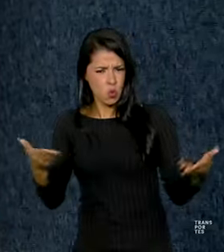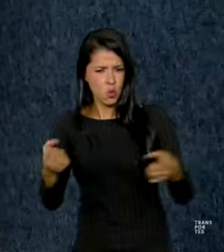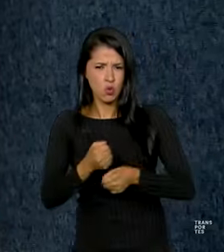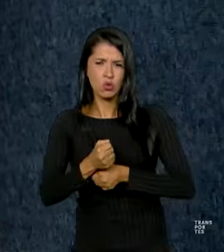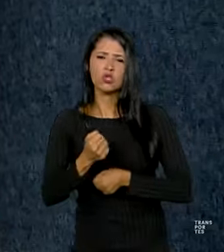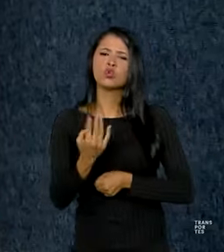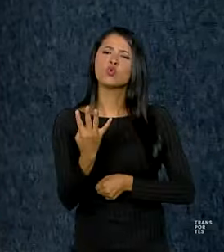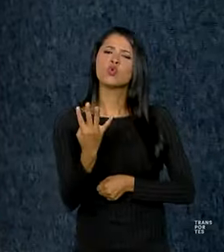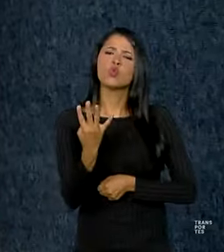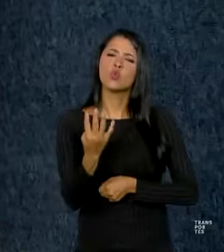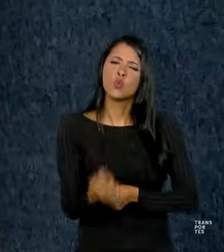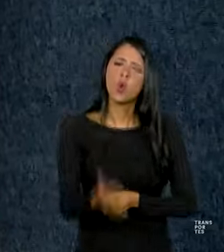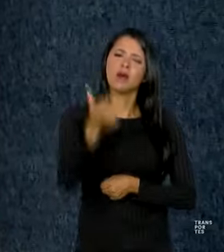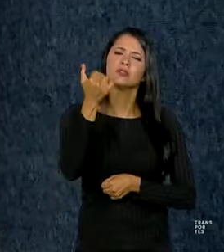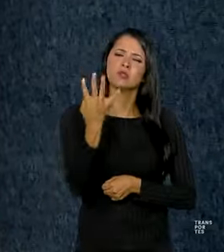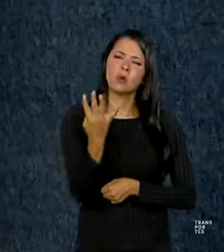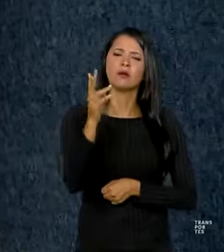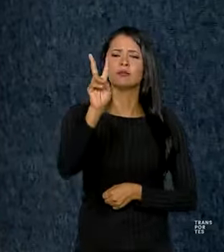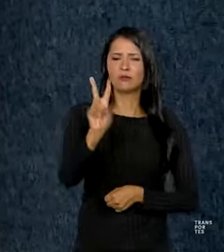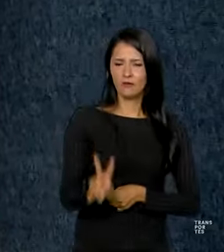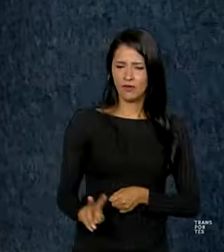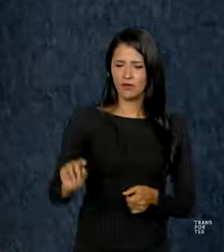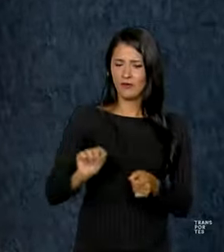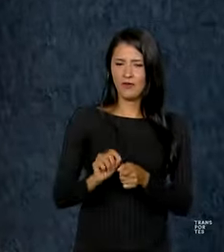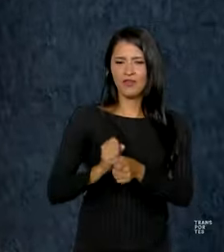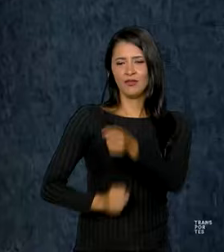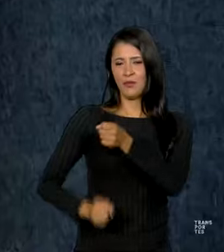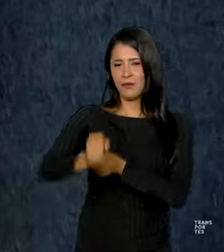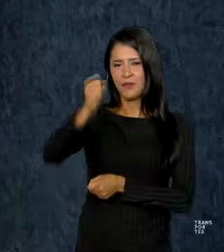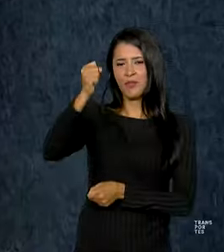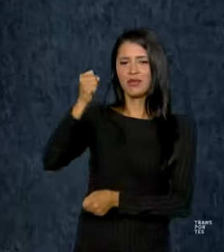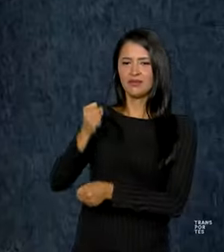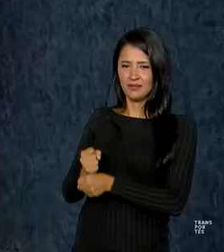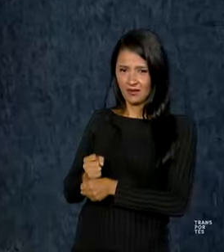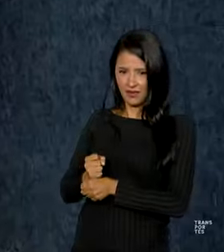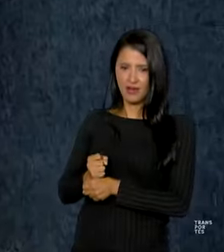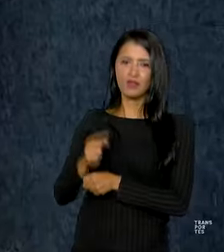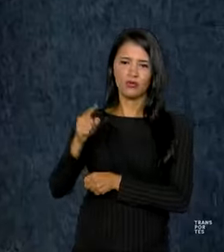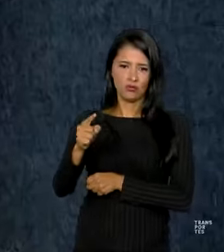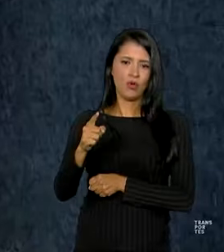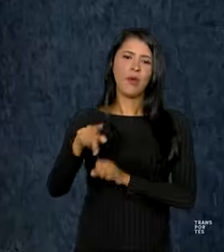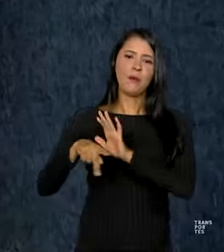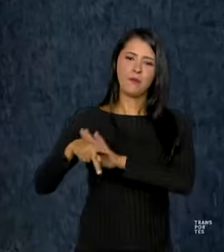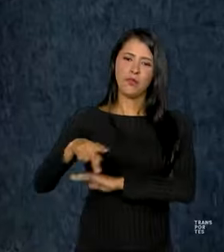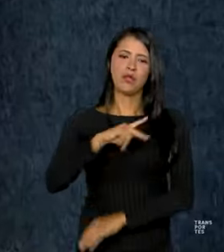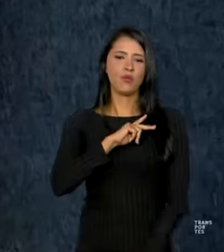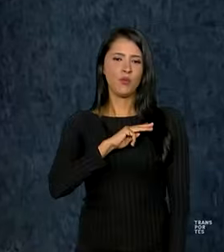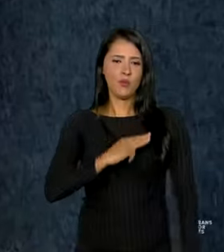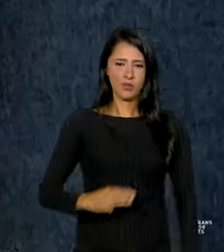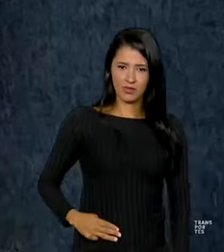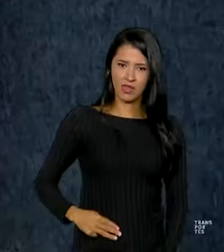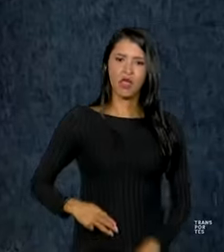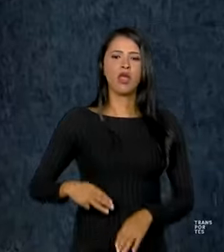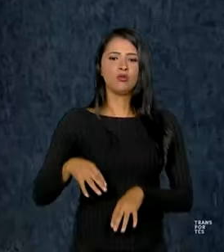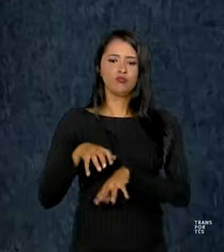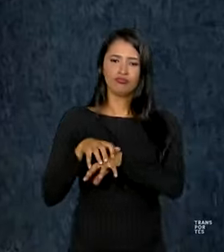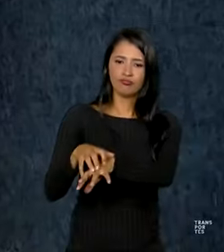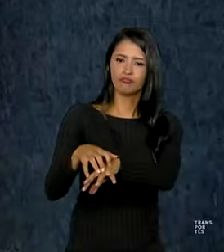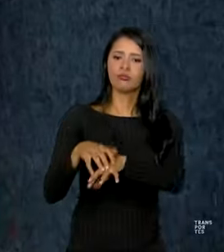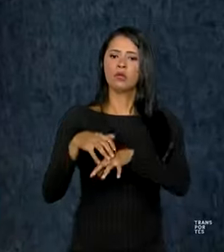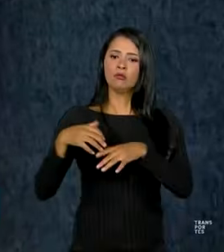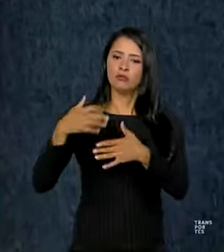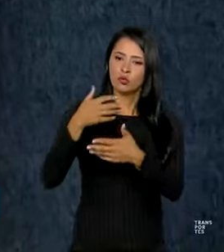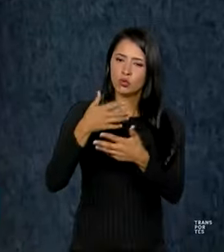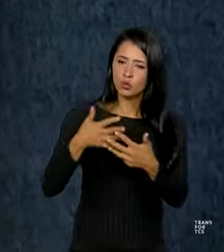quatro vezes o que foi executado o ano passado pelo Ministério dos Transportes. Isso é